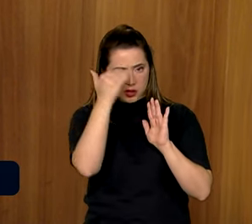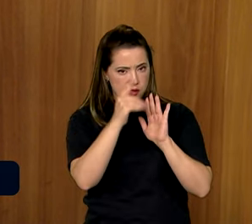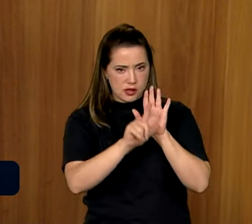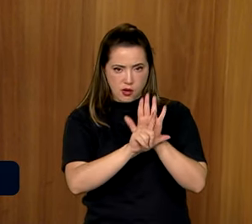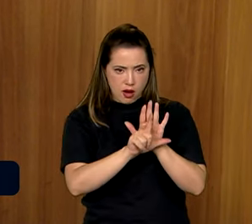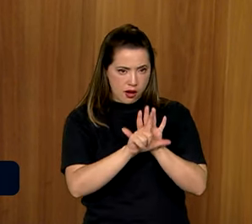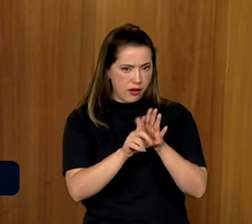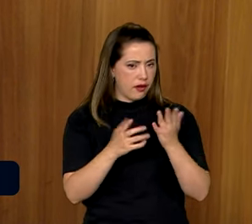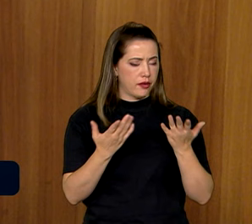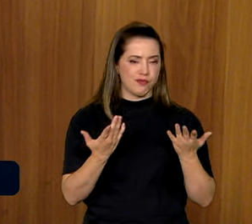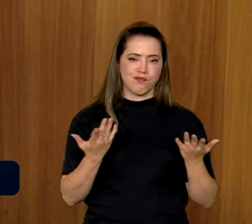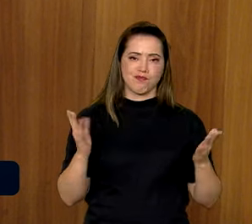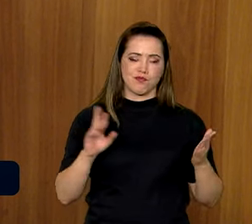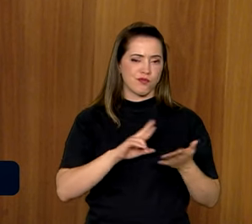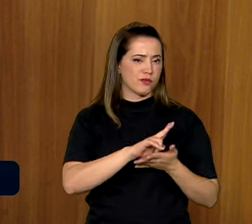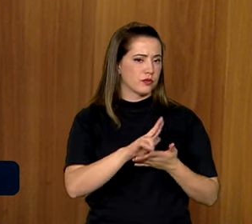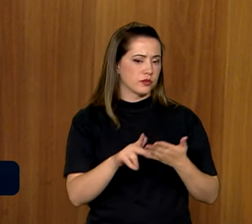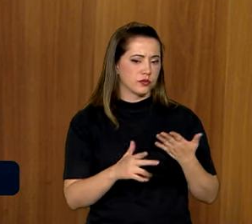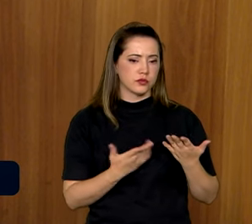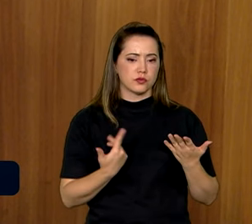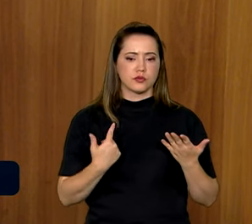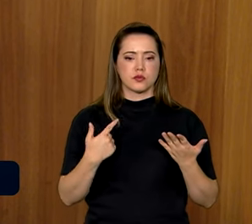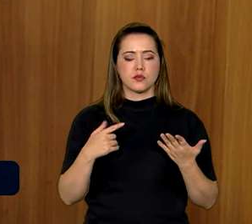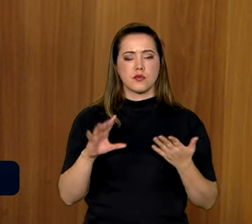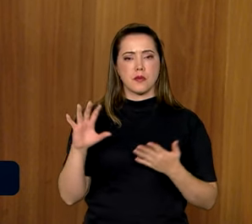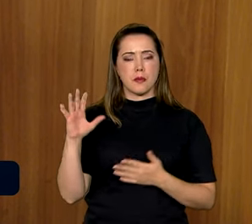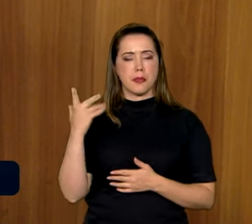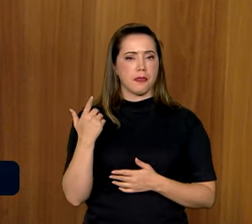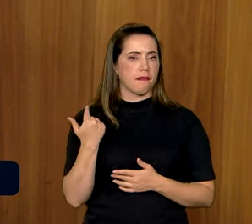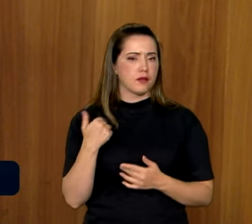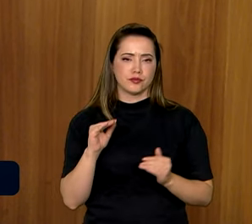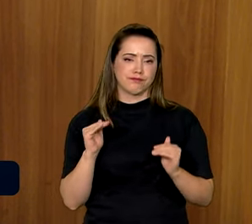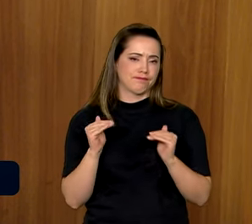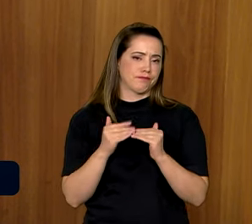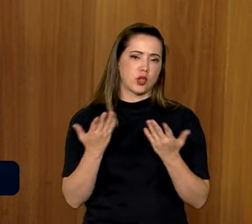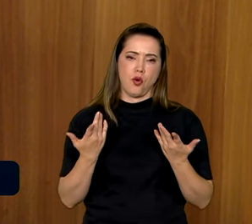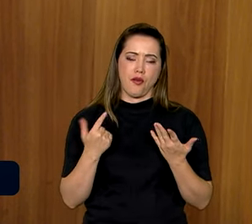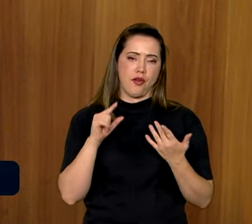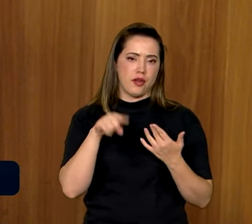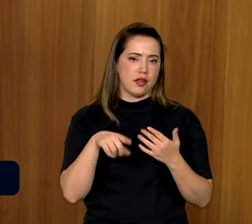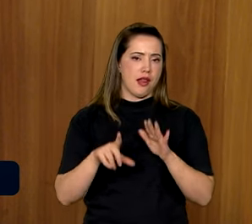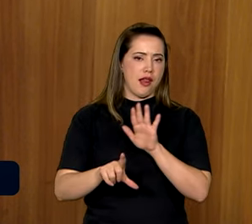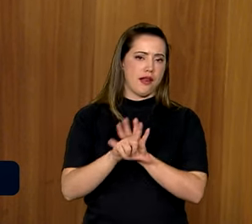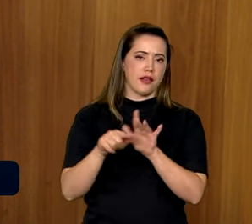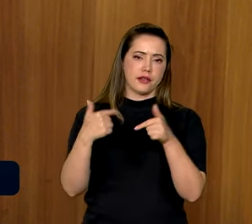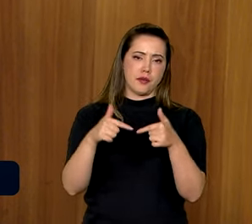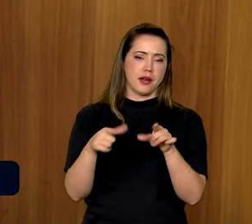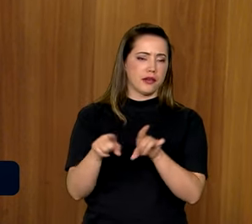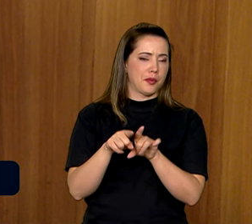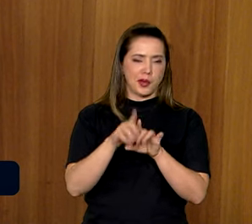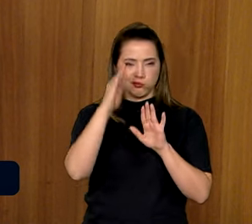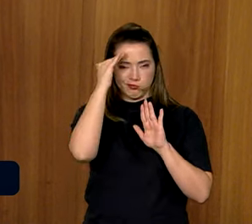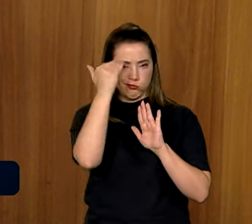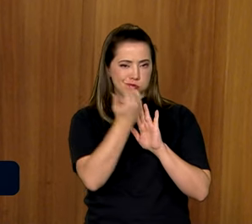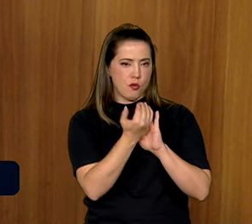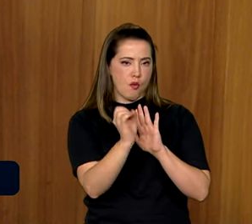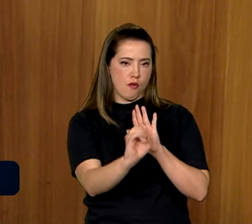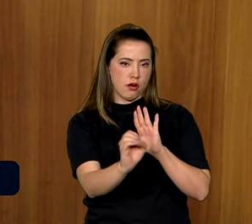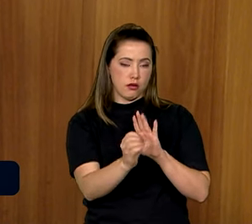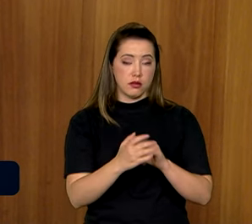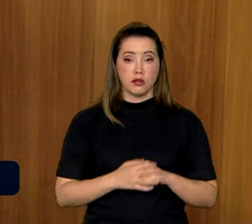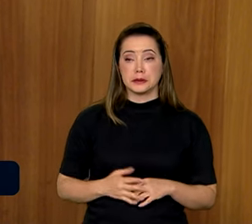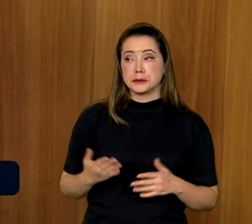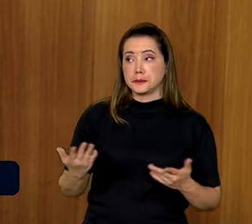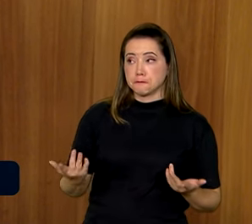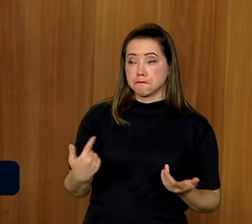indígena, desrespeitaram a legislação ambiental, não estavam respeitando, obviamente, a legislação trabalhista. E isso foi confirmado, o